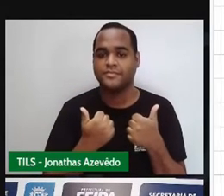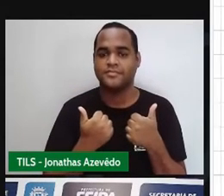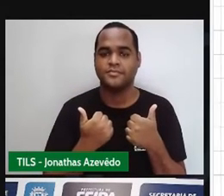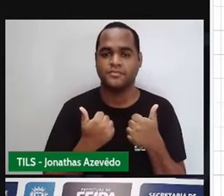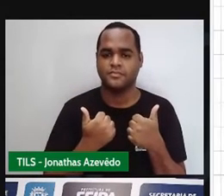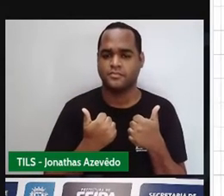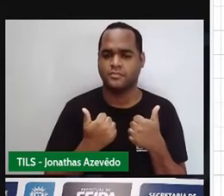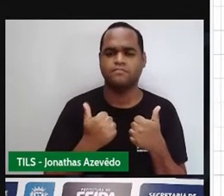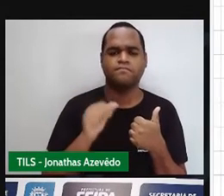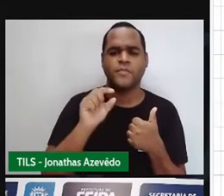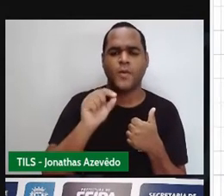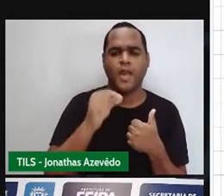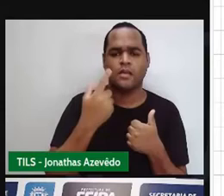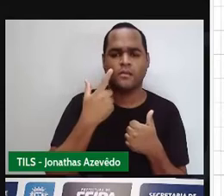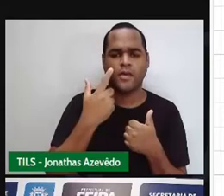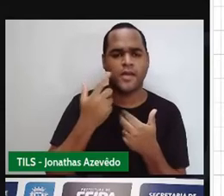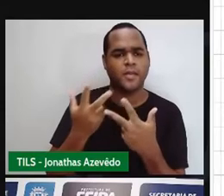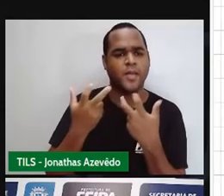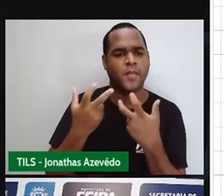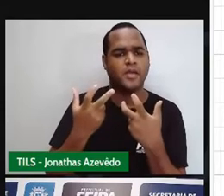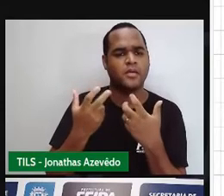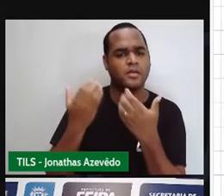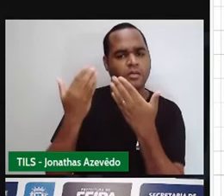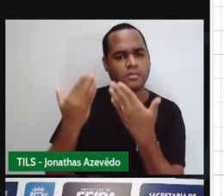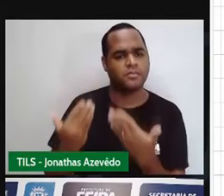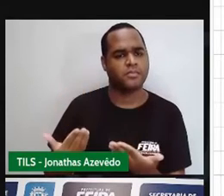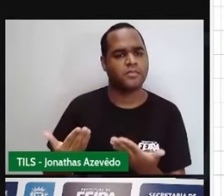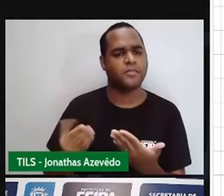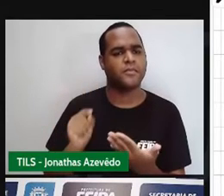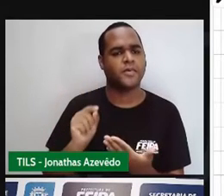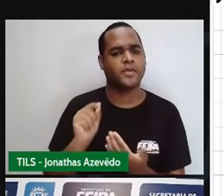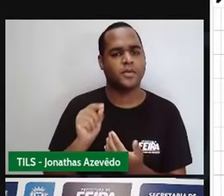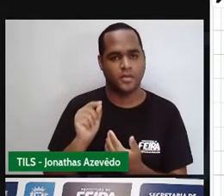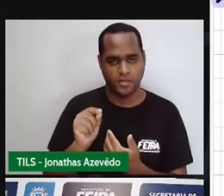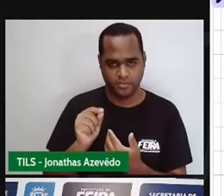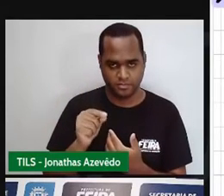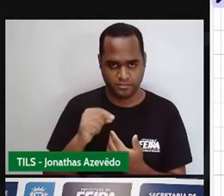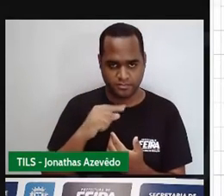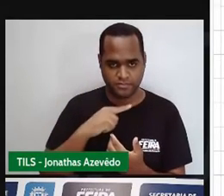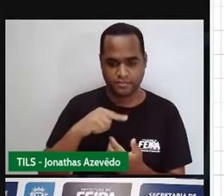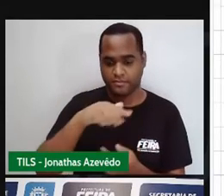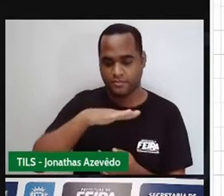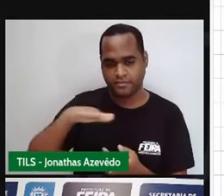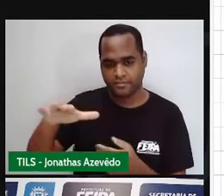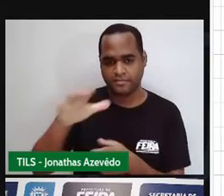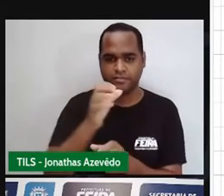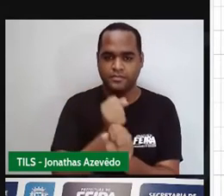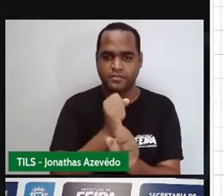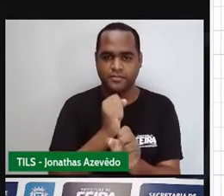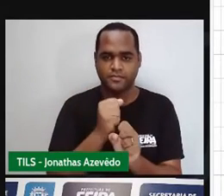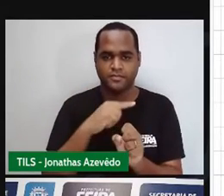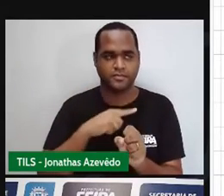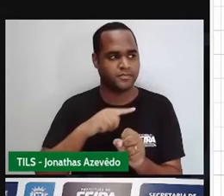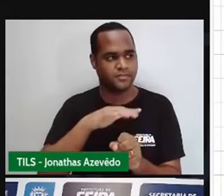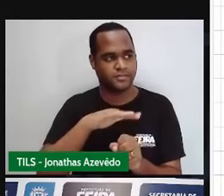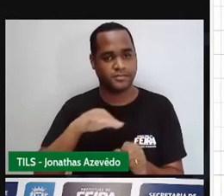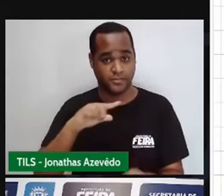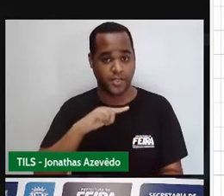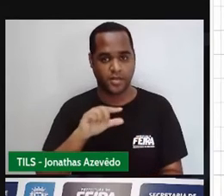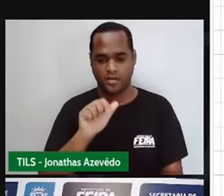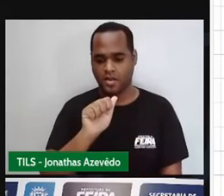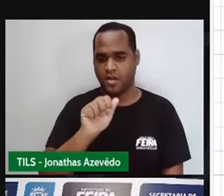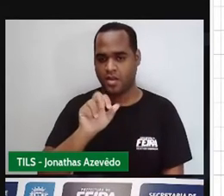O que é que você percebe desses resultados, né? O resultado da área do retângulo foi trinta,